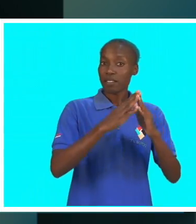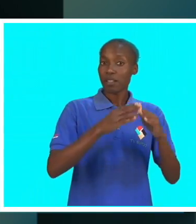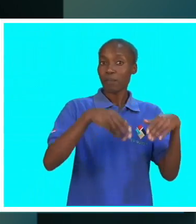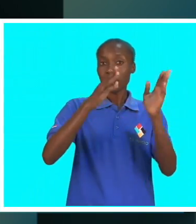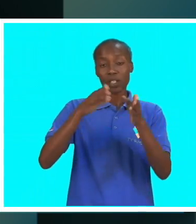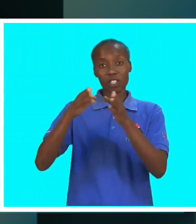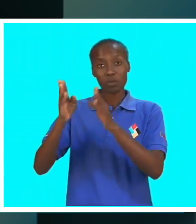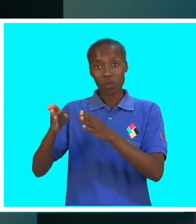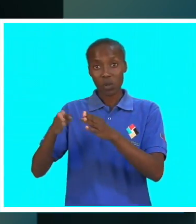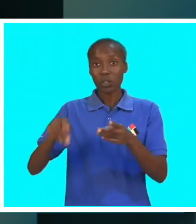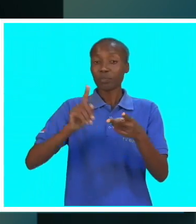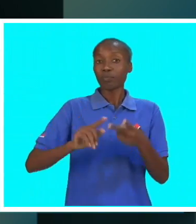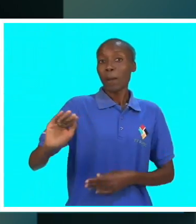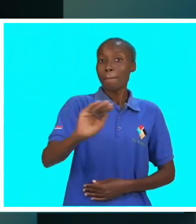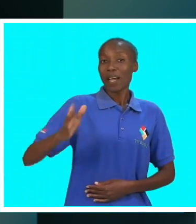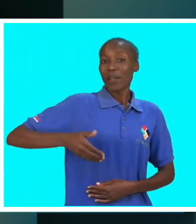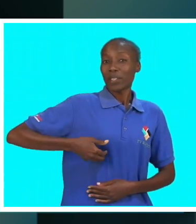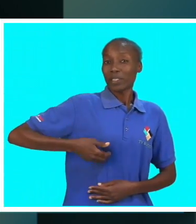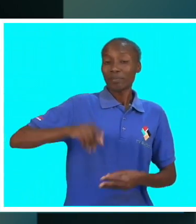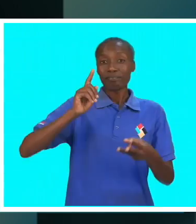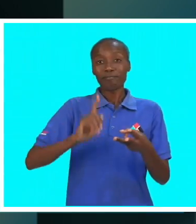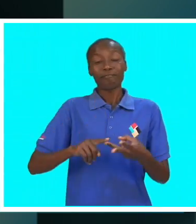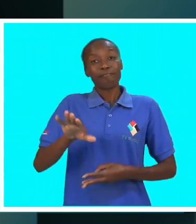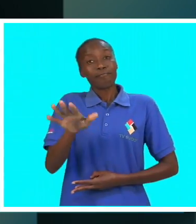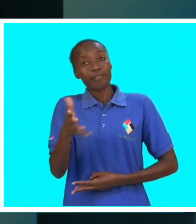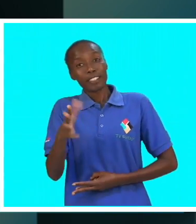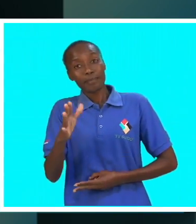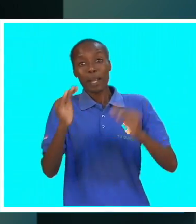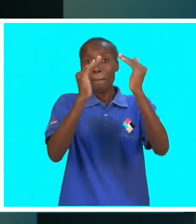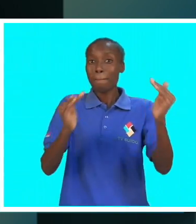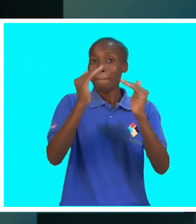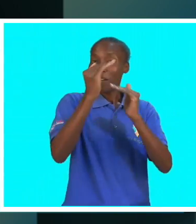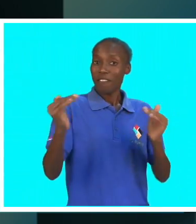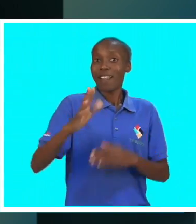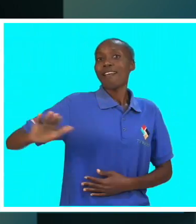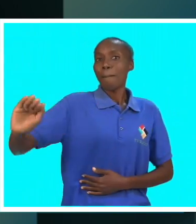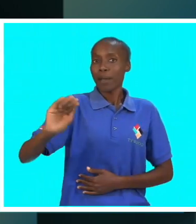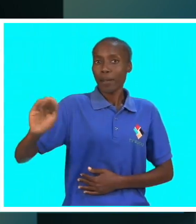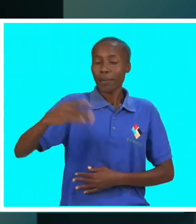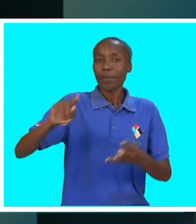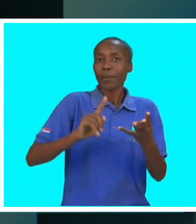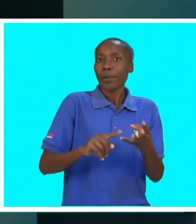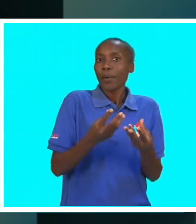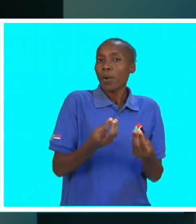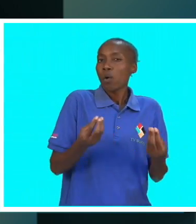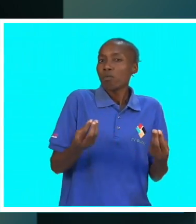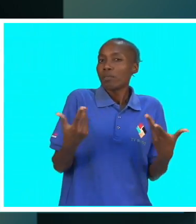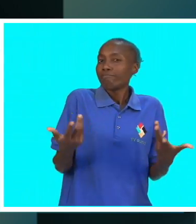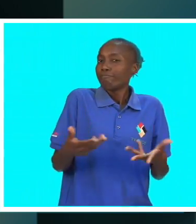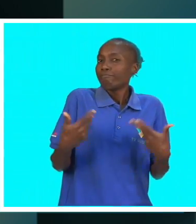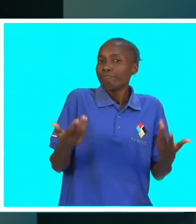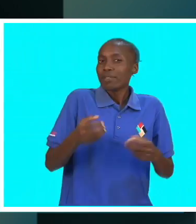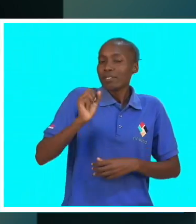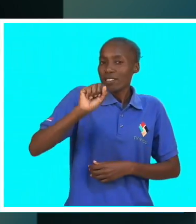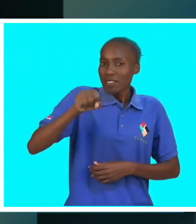pessoas, no jardim, mais ou menos, mavalane, como não, sim,